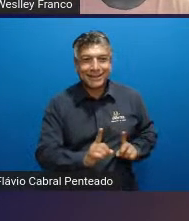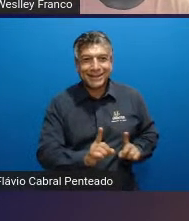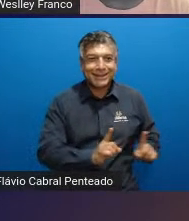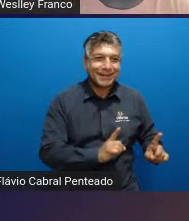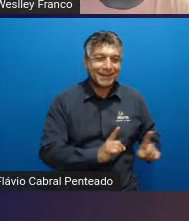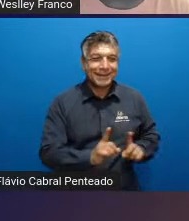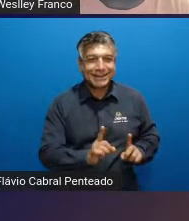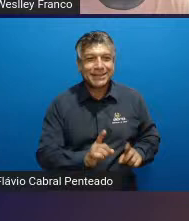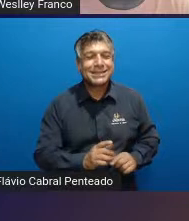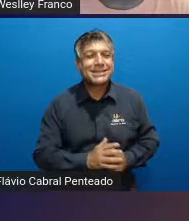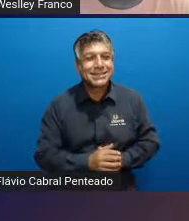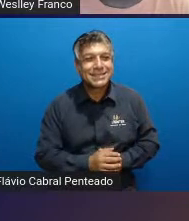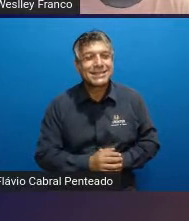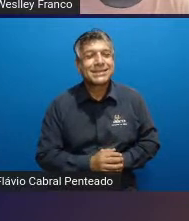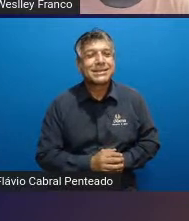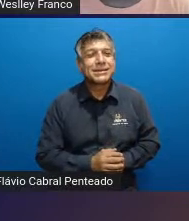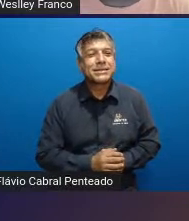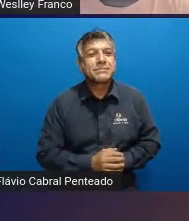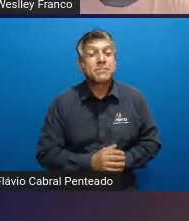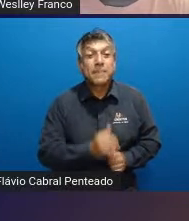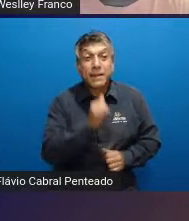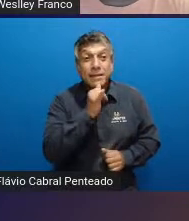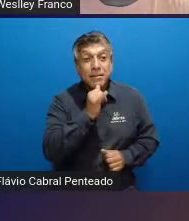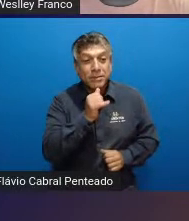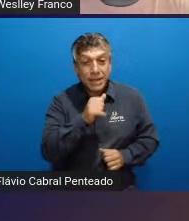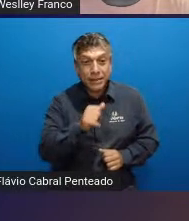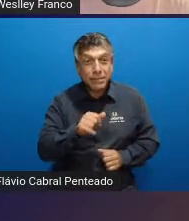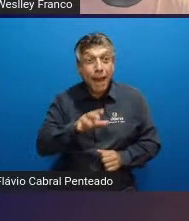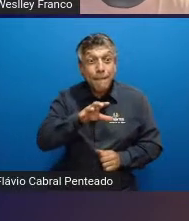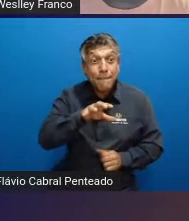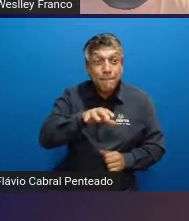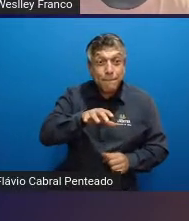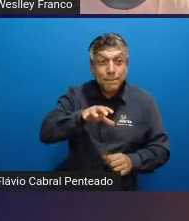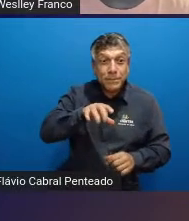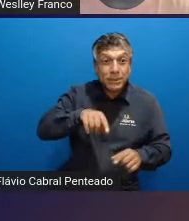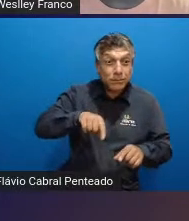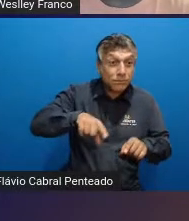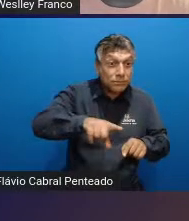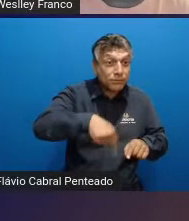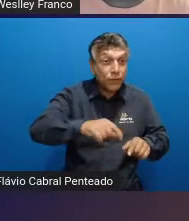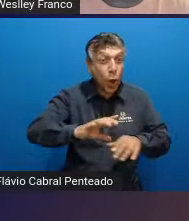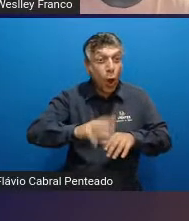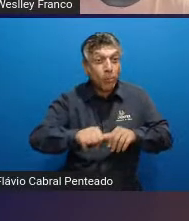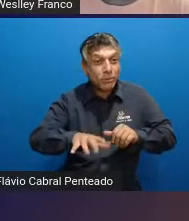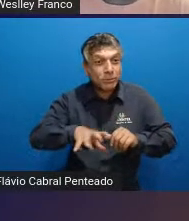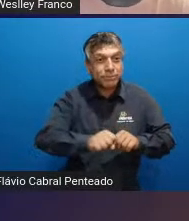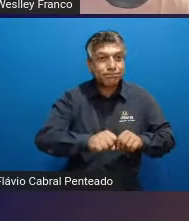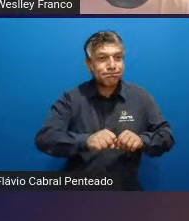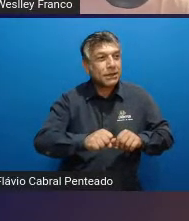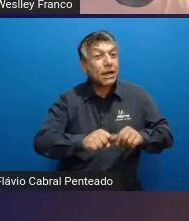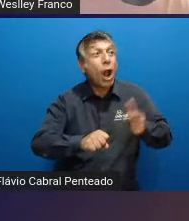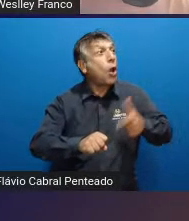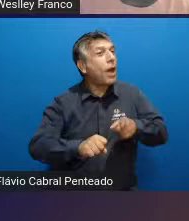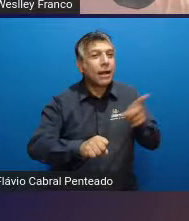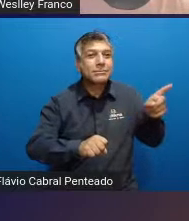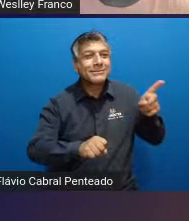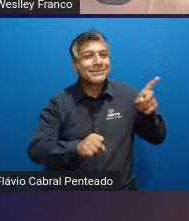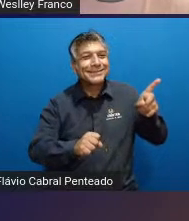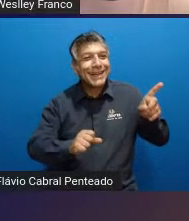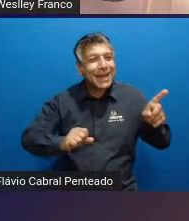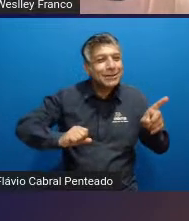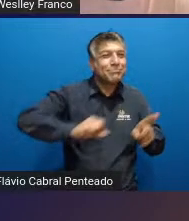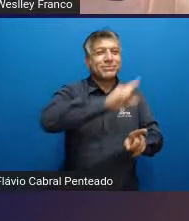porque no caso o ponta ele acha ele acha o teu companheiro livre do outro lado aí ele consegue fazer essa